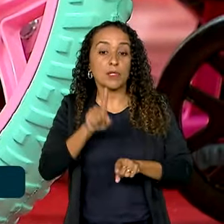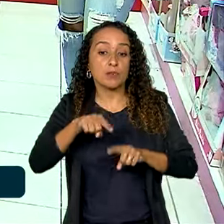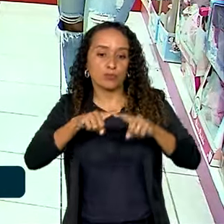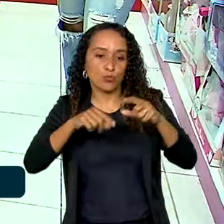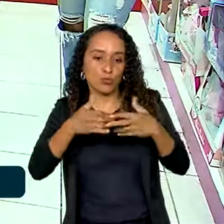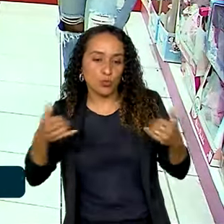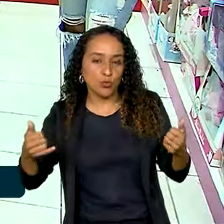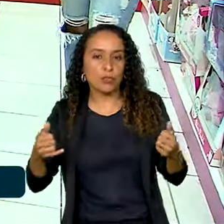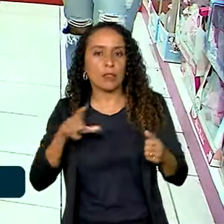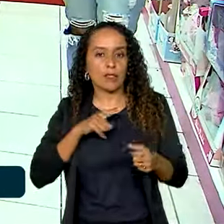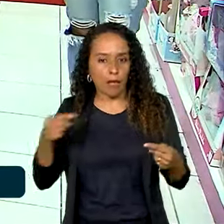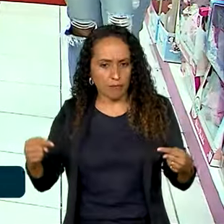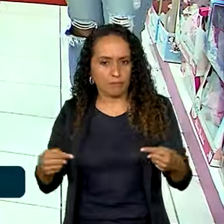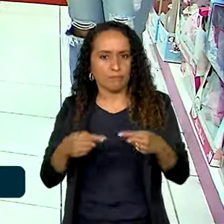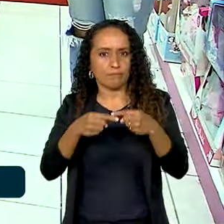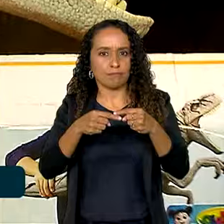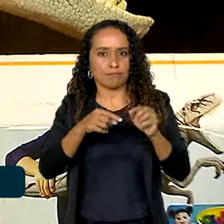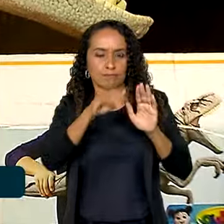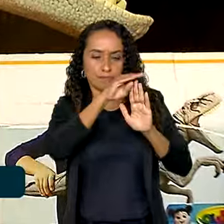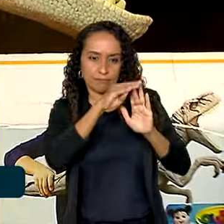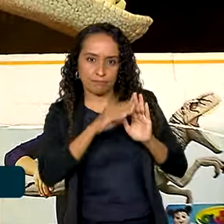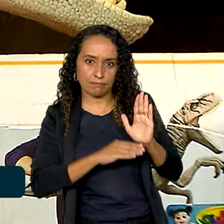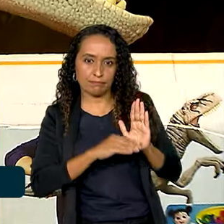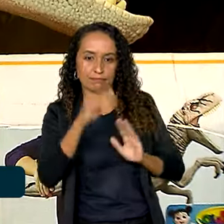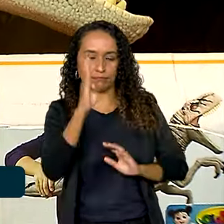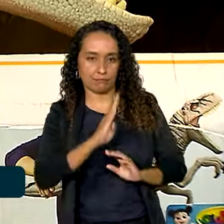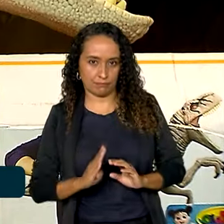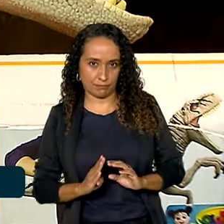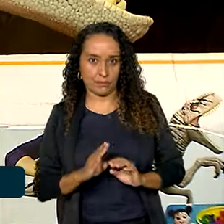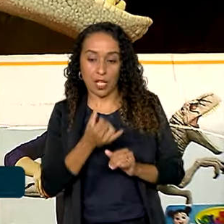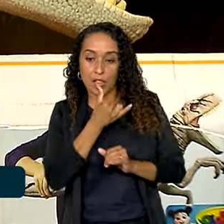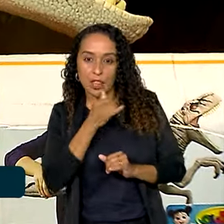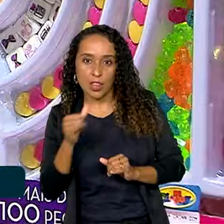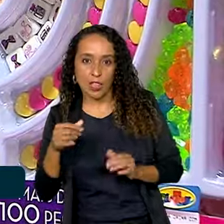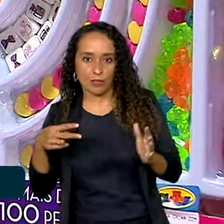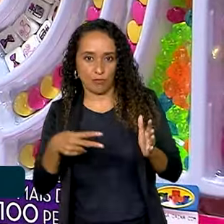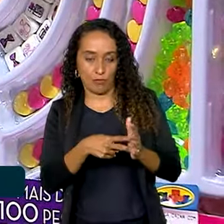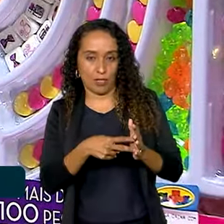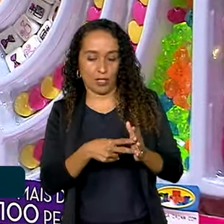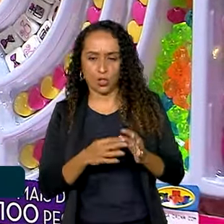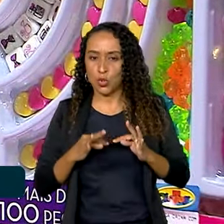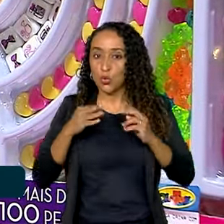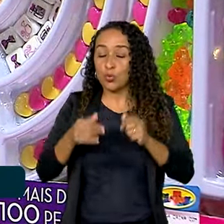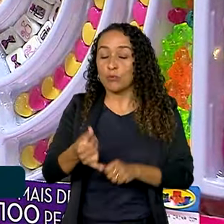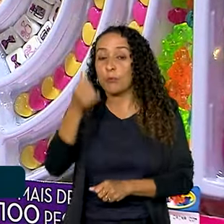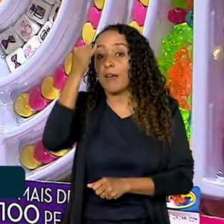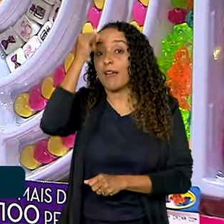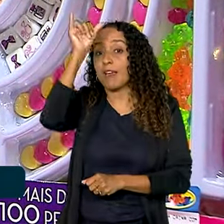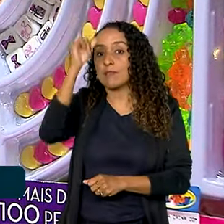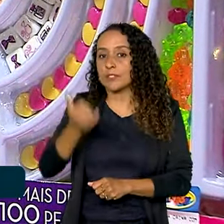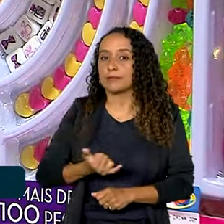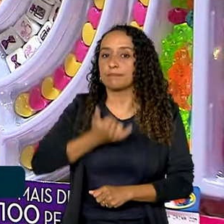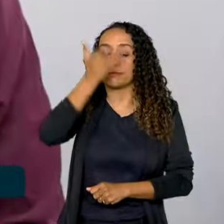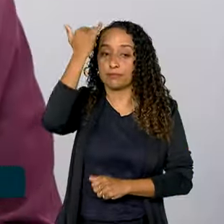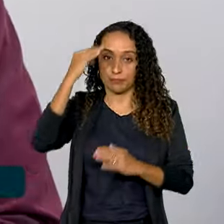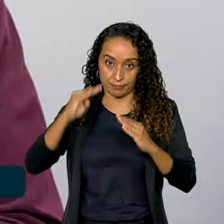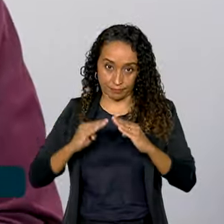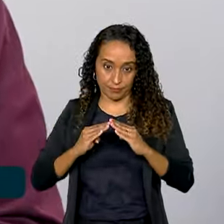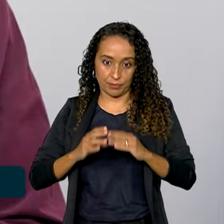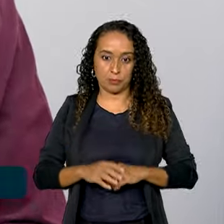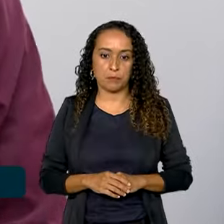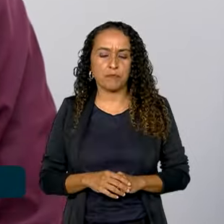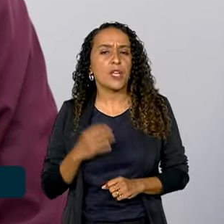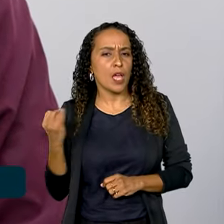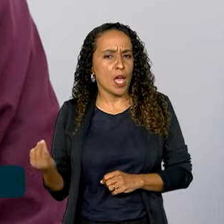está dentro do padrão brasileiro das tomadas elétricas. Tudo para evitar acidentes domésticos. E é